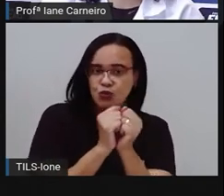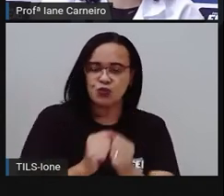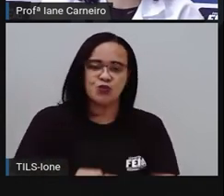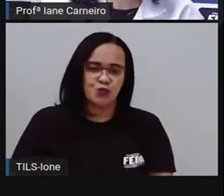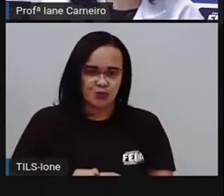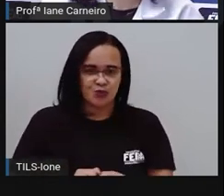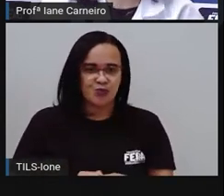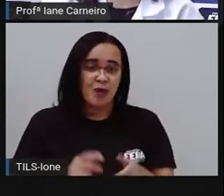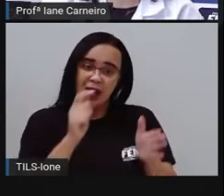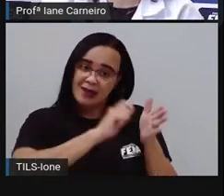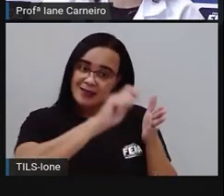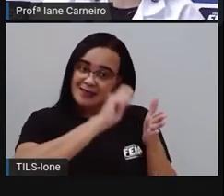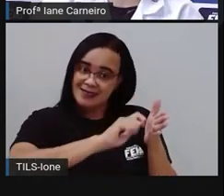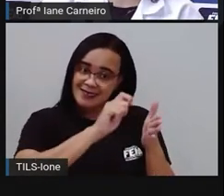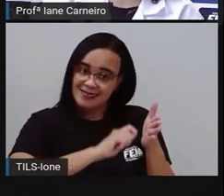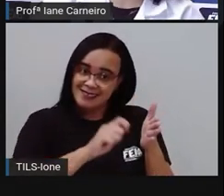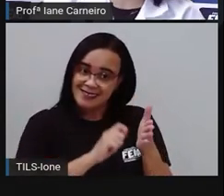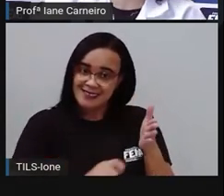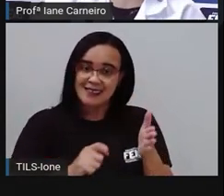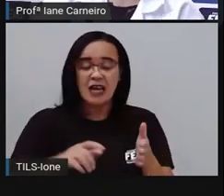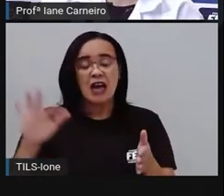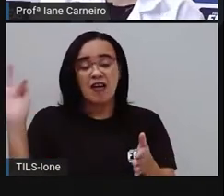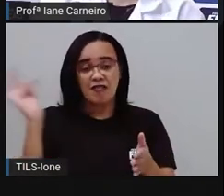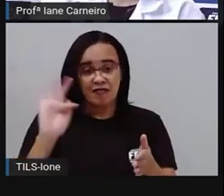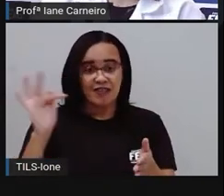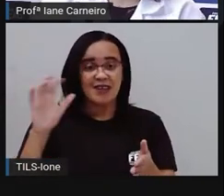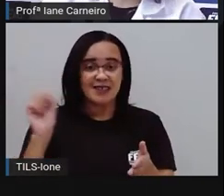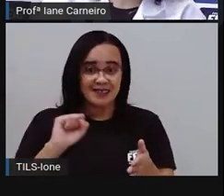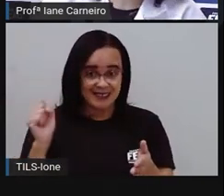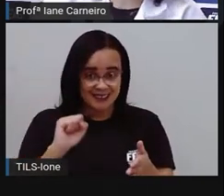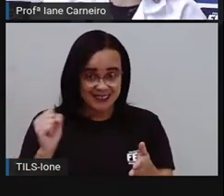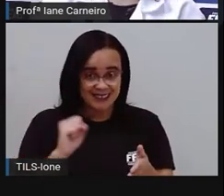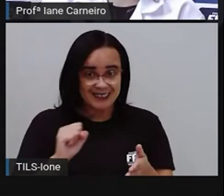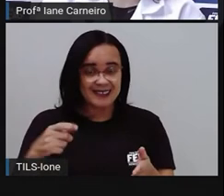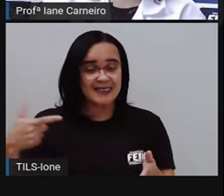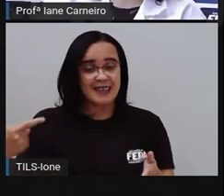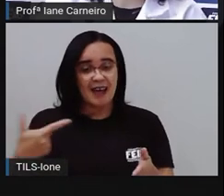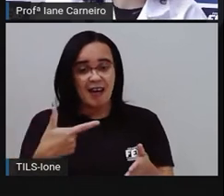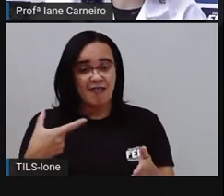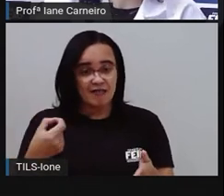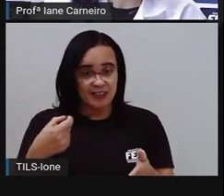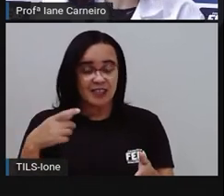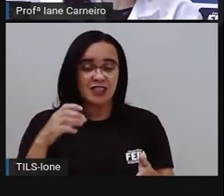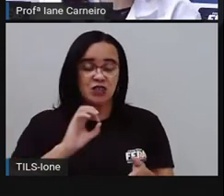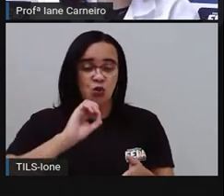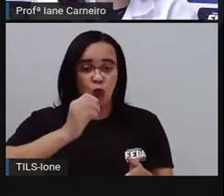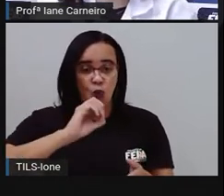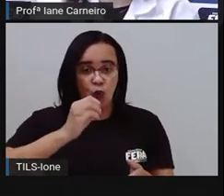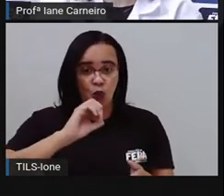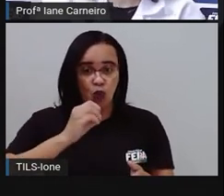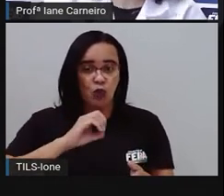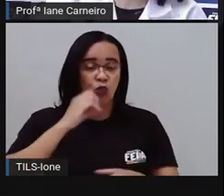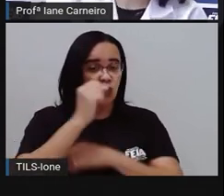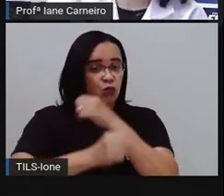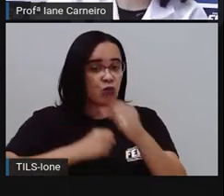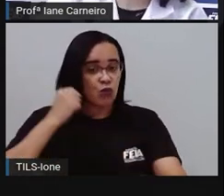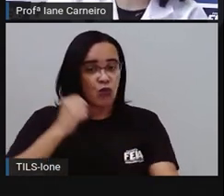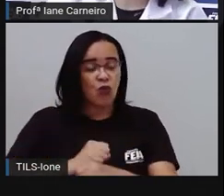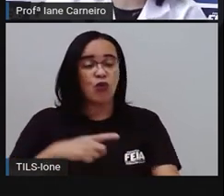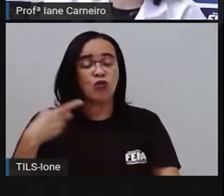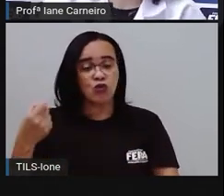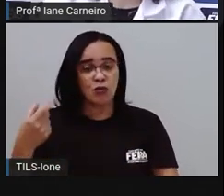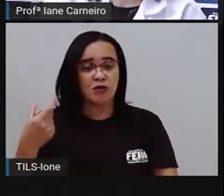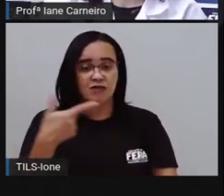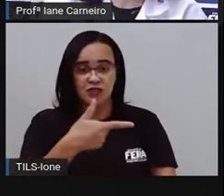Feira de Santana, 20 de outubro de 2021. Querida Dani, estou com muita saudade de você. Espero que